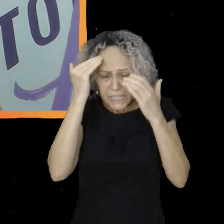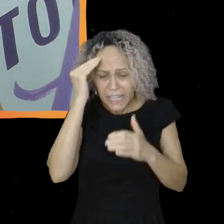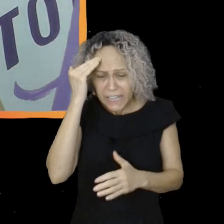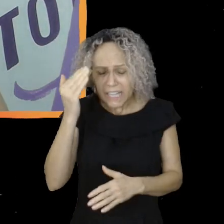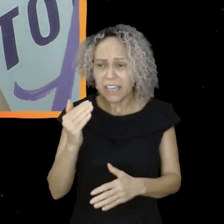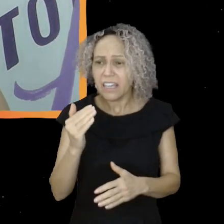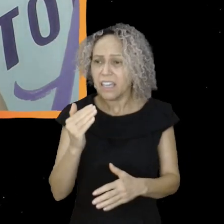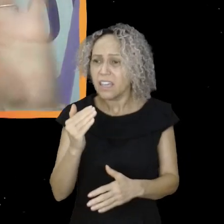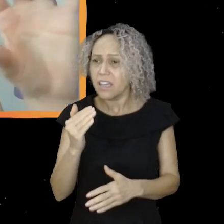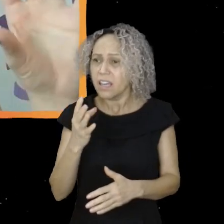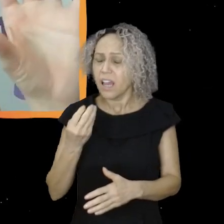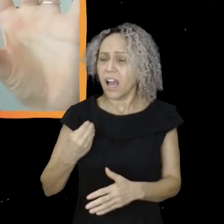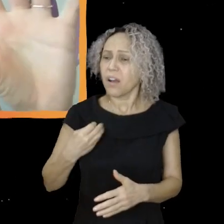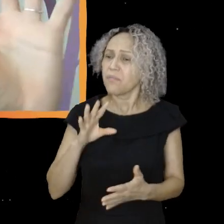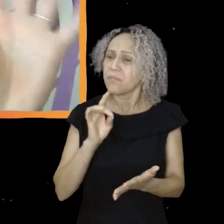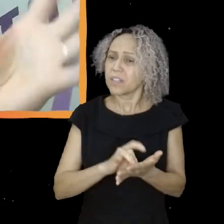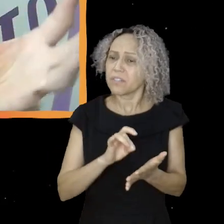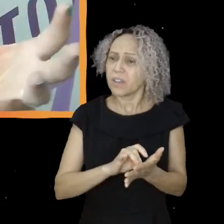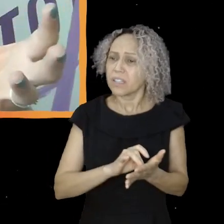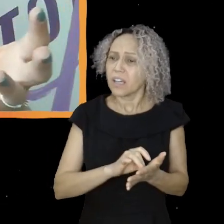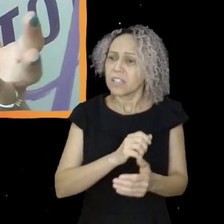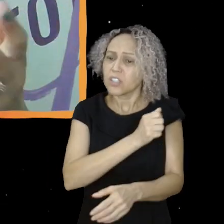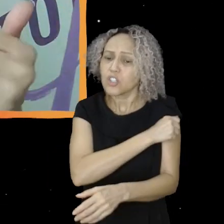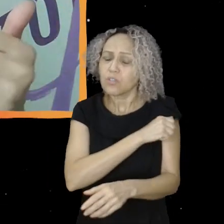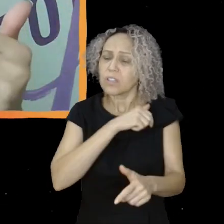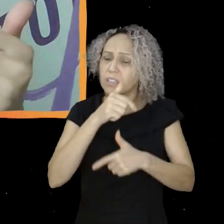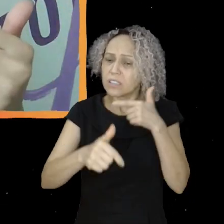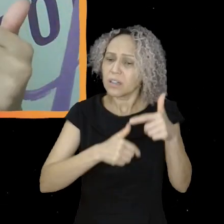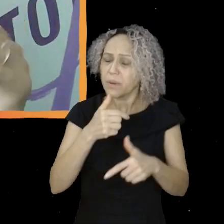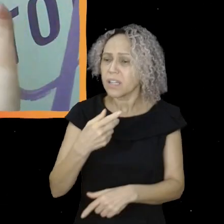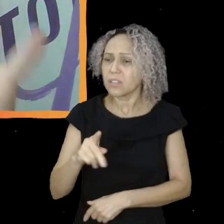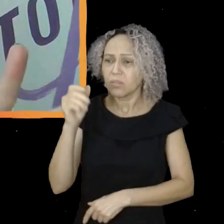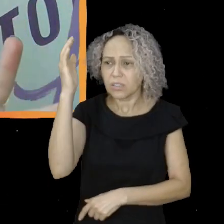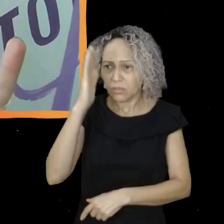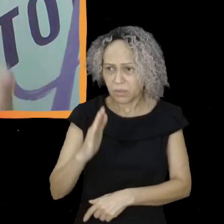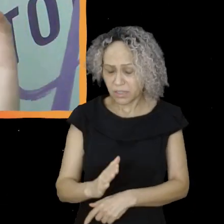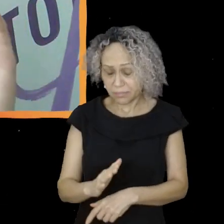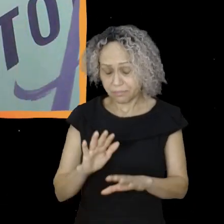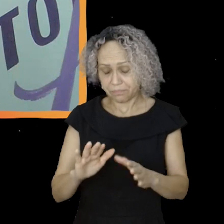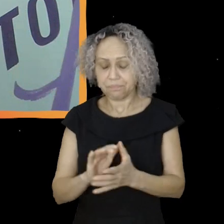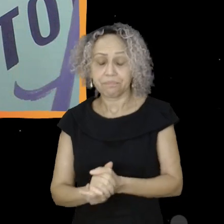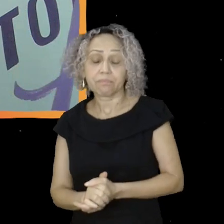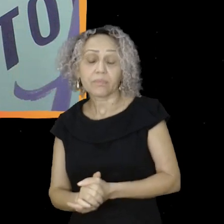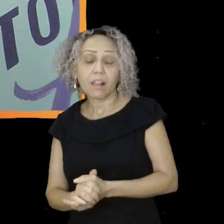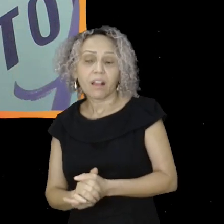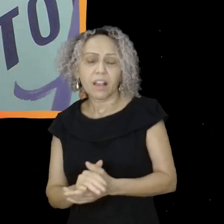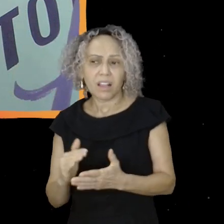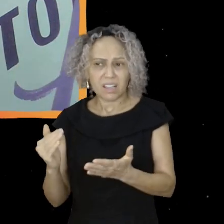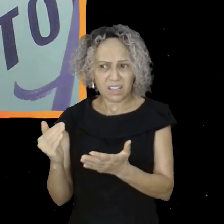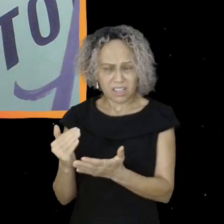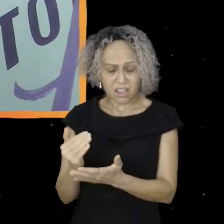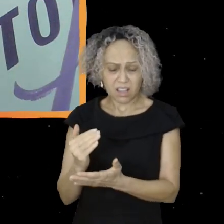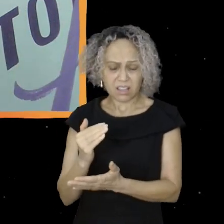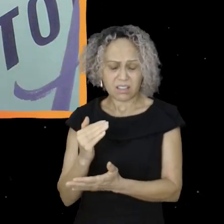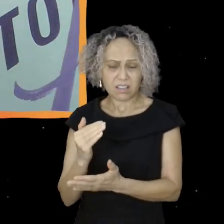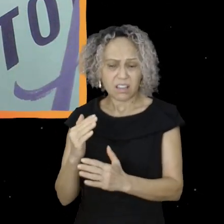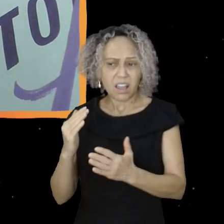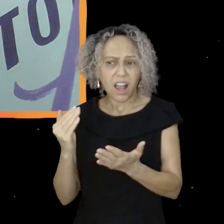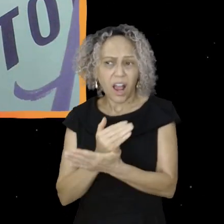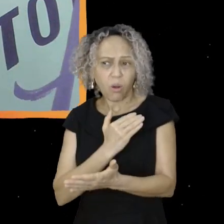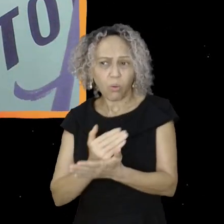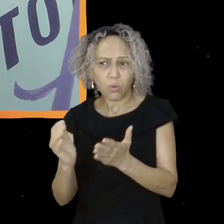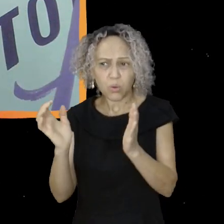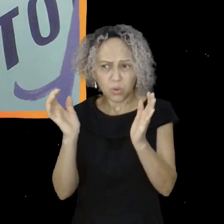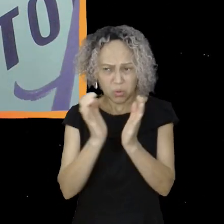E criavam um abismo social, que é o que a gente tá vendo hoje na prática, de que alguns grupos sociais, esses